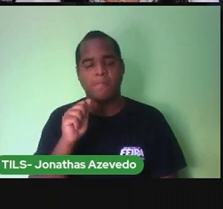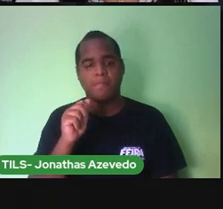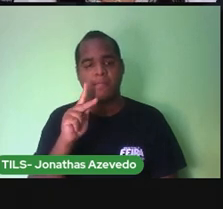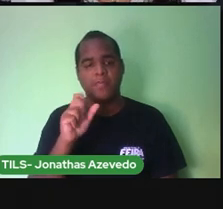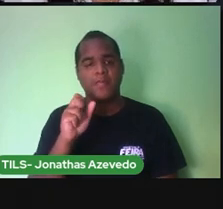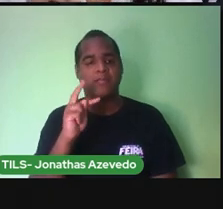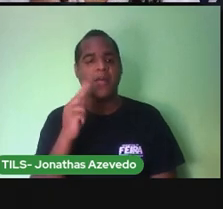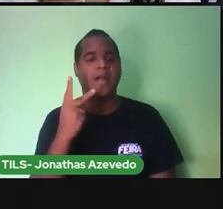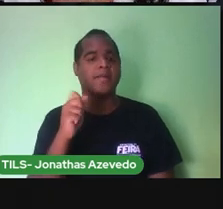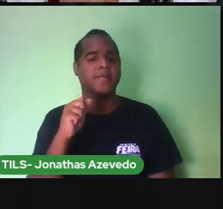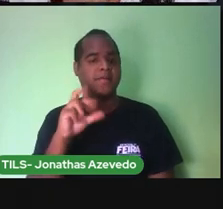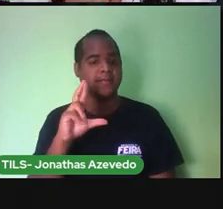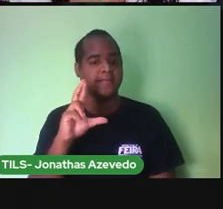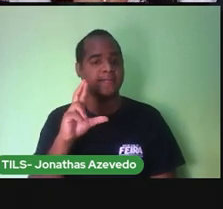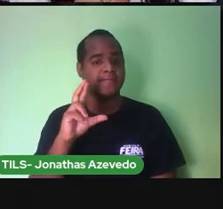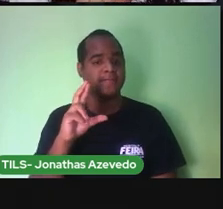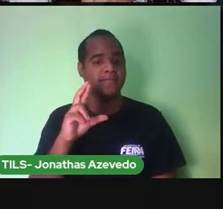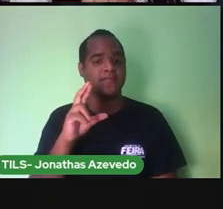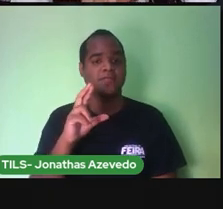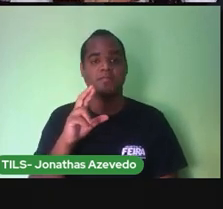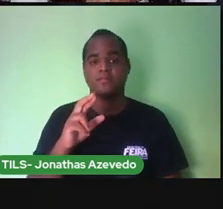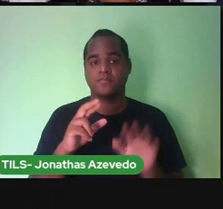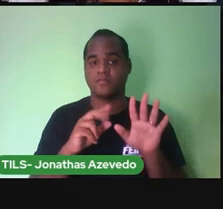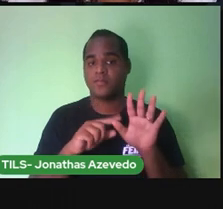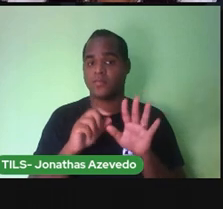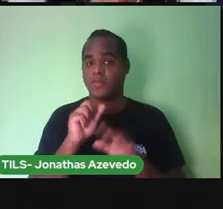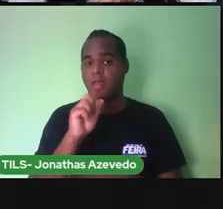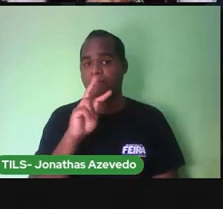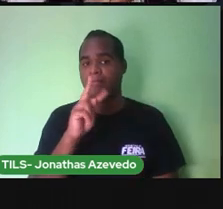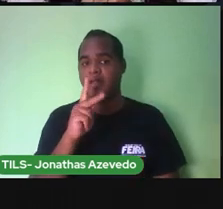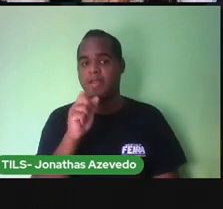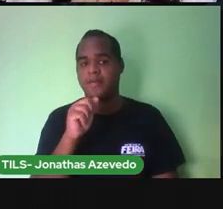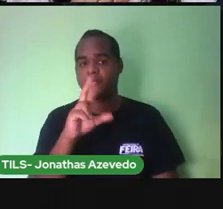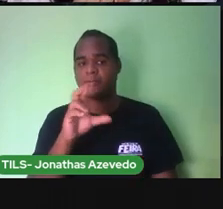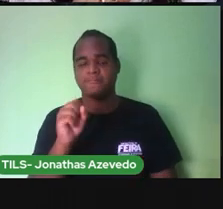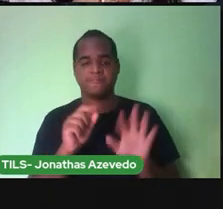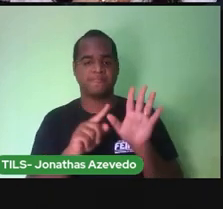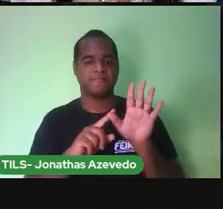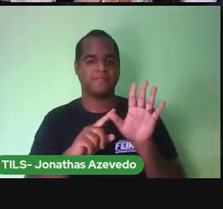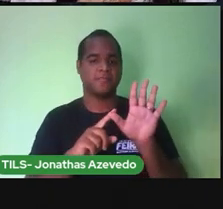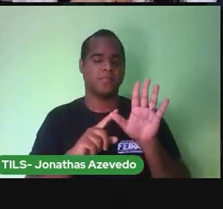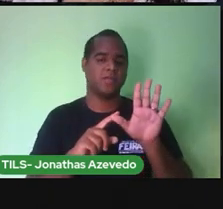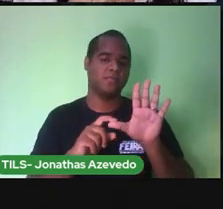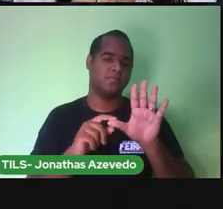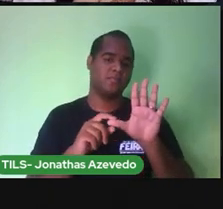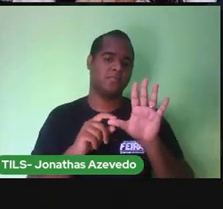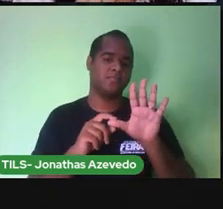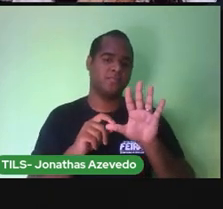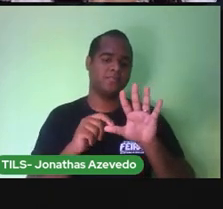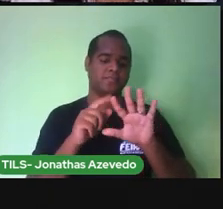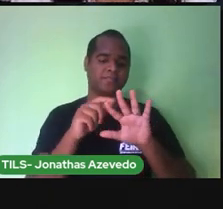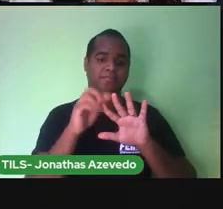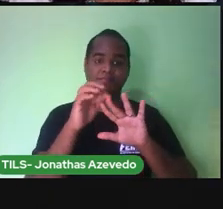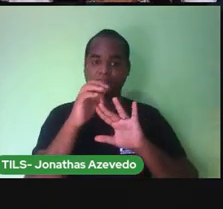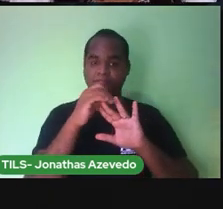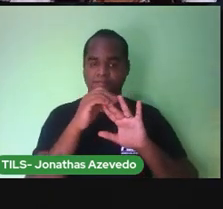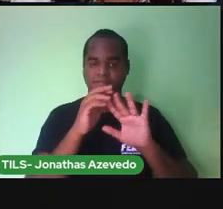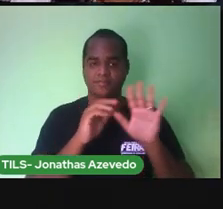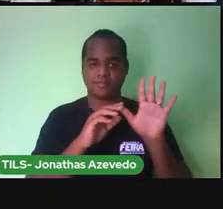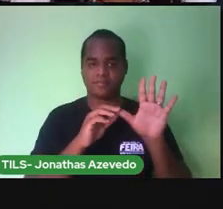Apanhar. Vamos? Dedinho no queixo, certo? Cada pedacinho, um dedinho.